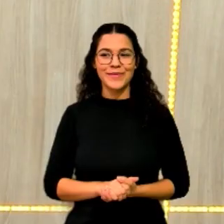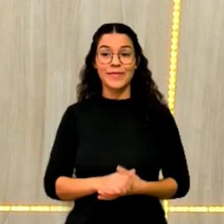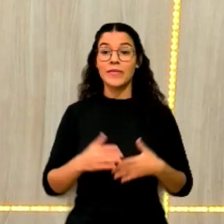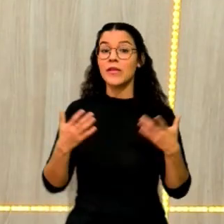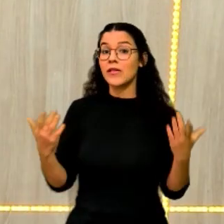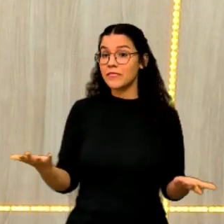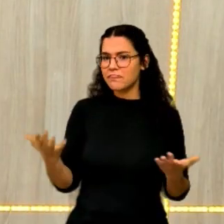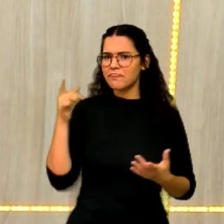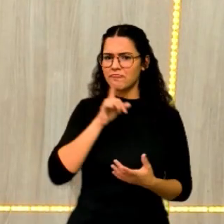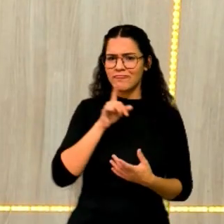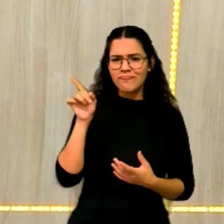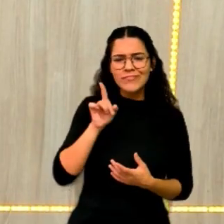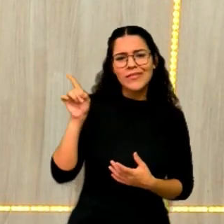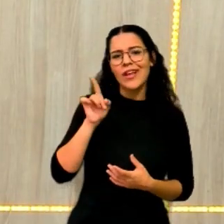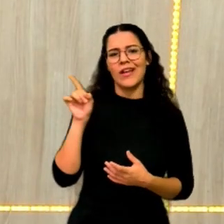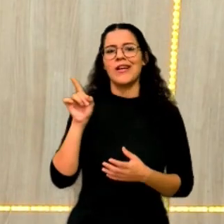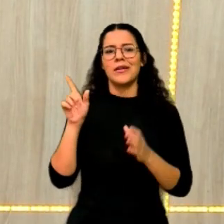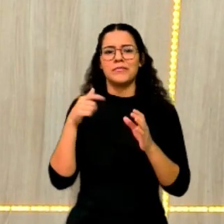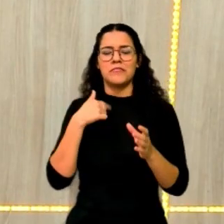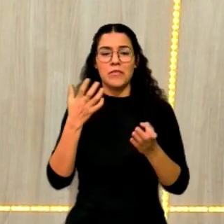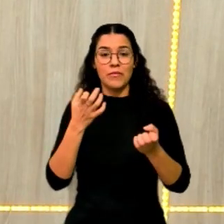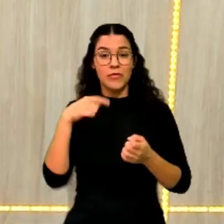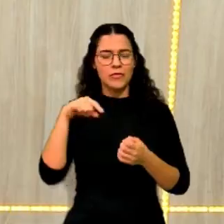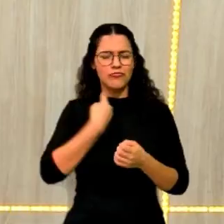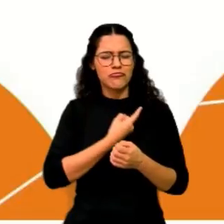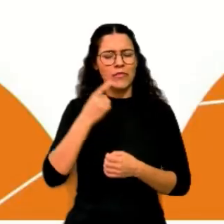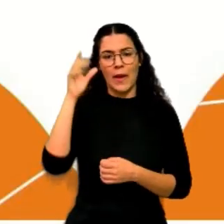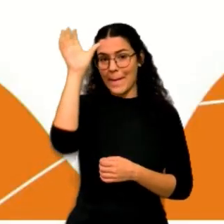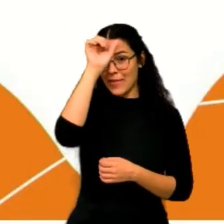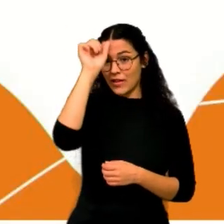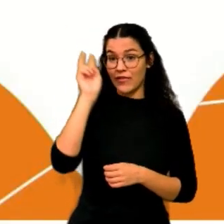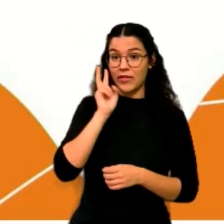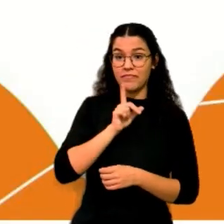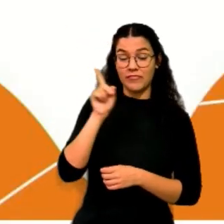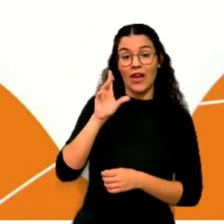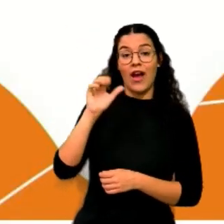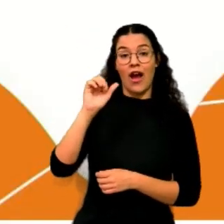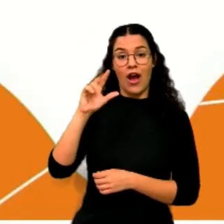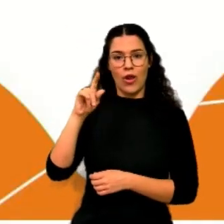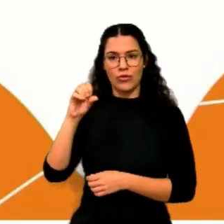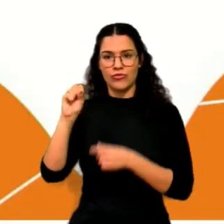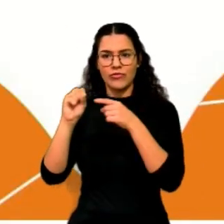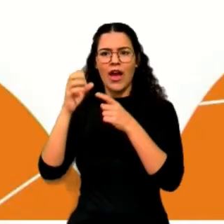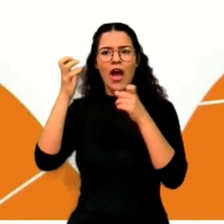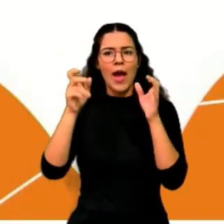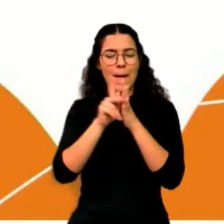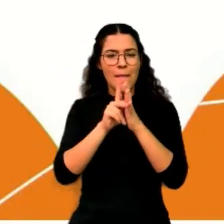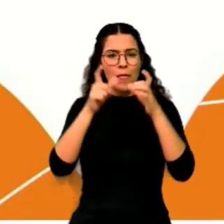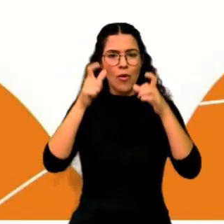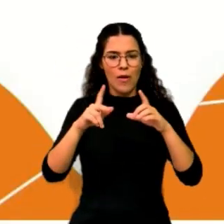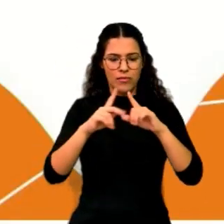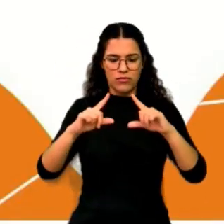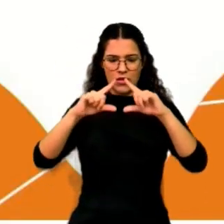E a questão que eu trouxe para a gente trabalhar, ela fala o seguinte. Carlos quer cercar uma região triangular.